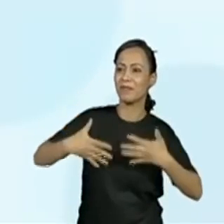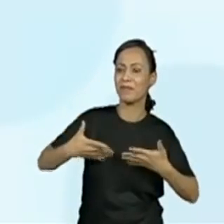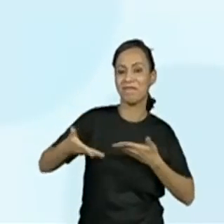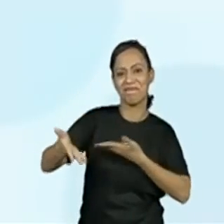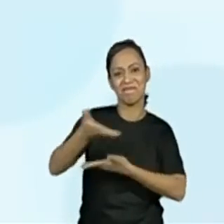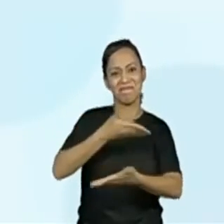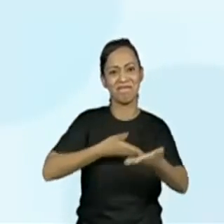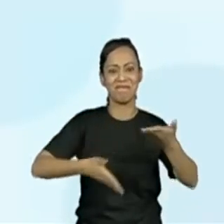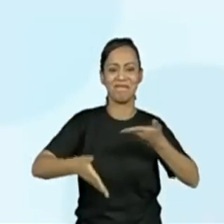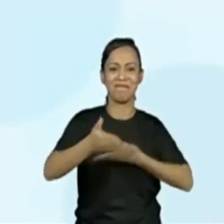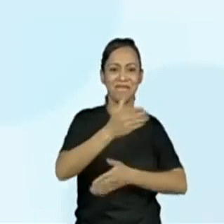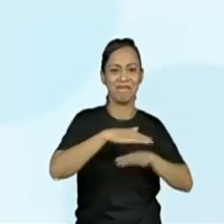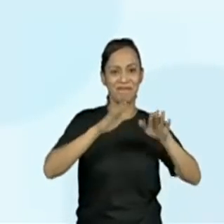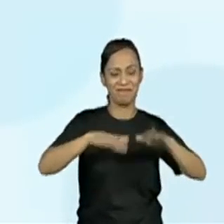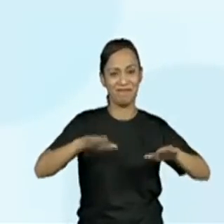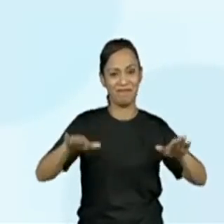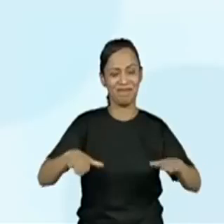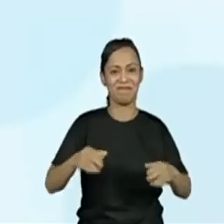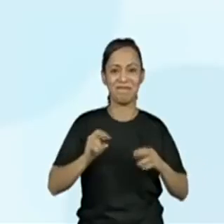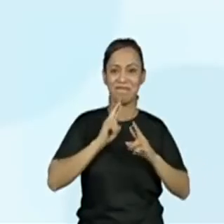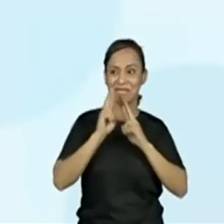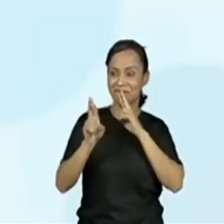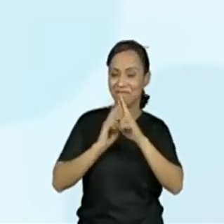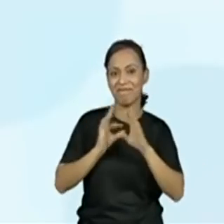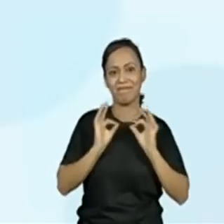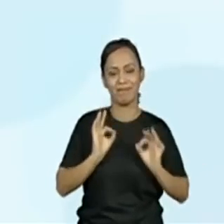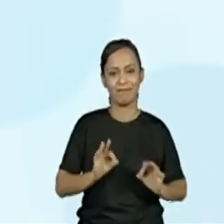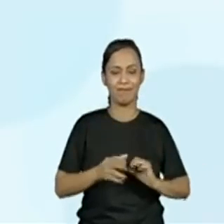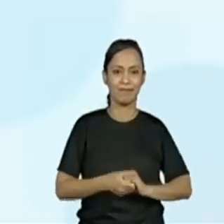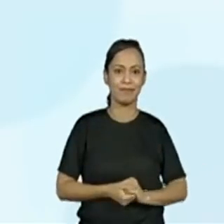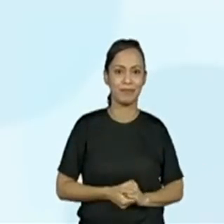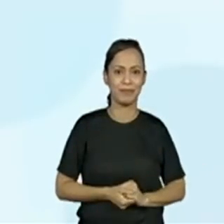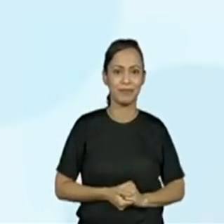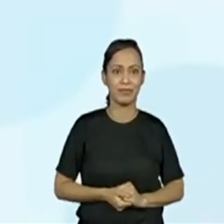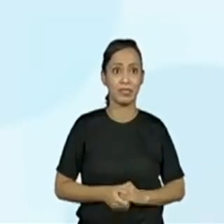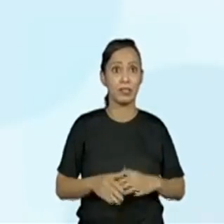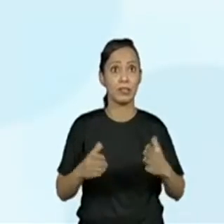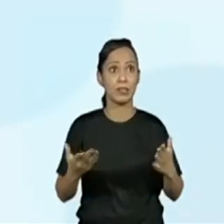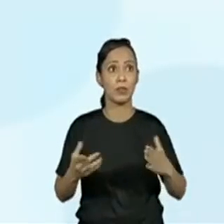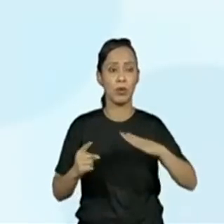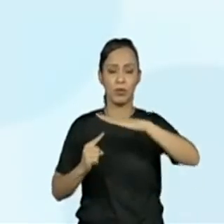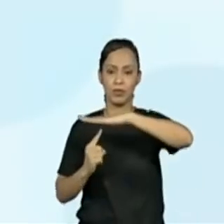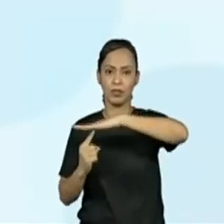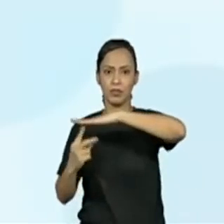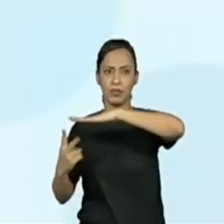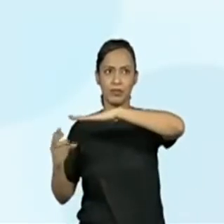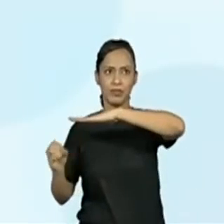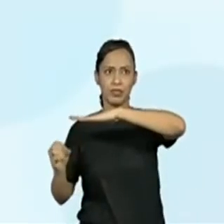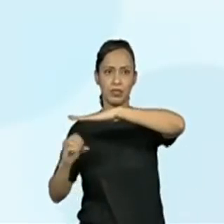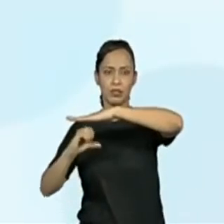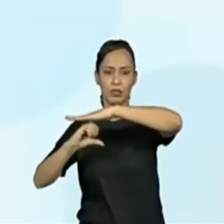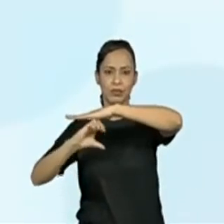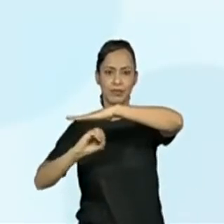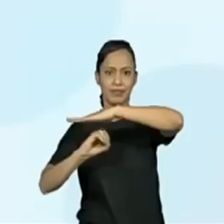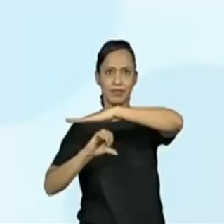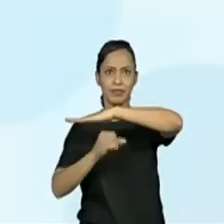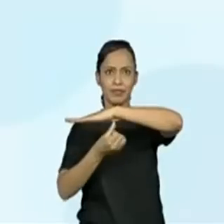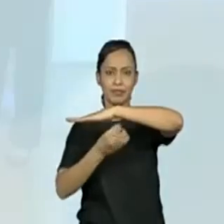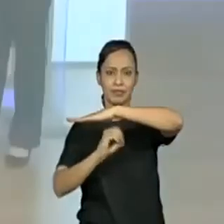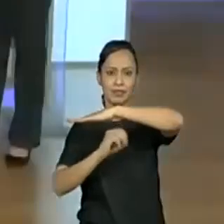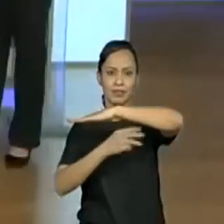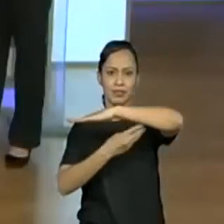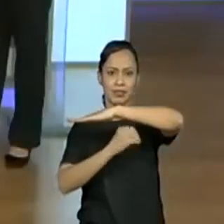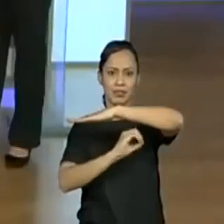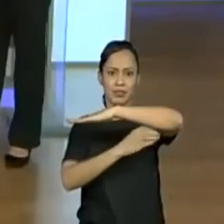Caio. É o zero mesmo. Vamos pensar, então, nessa sequência? 120, 90, 60, 30 e zero.